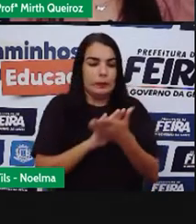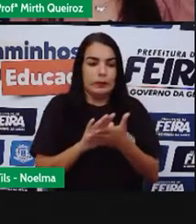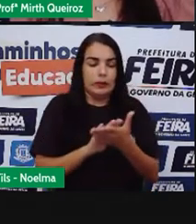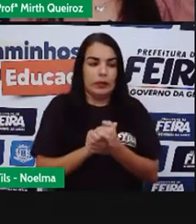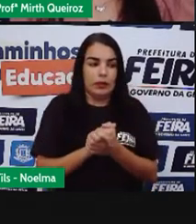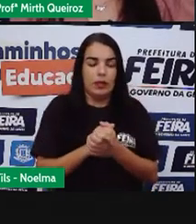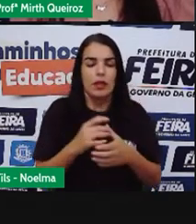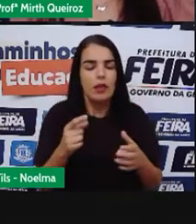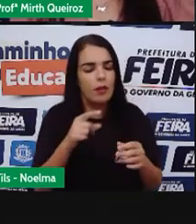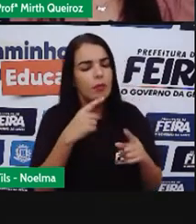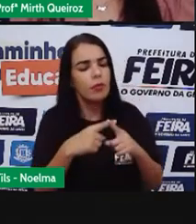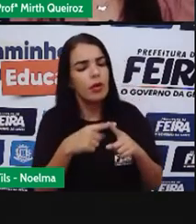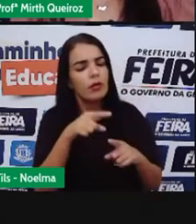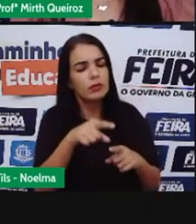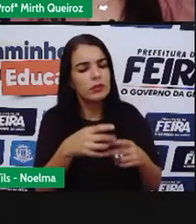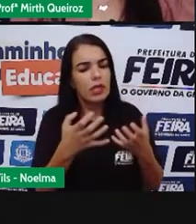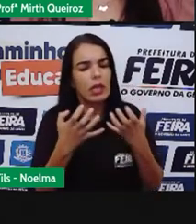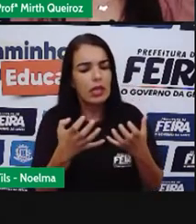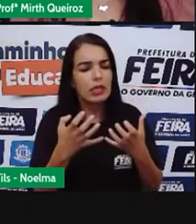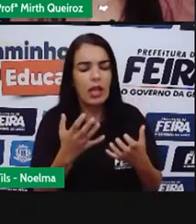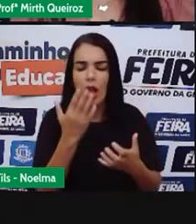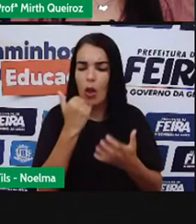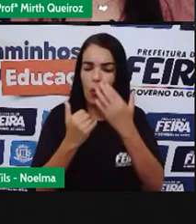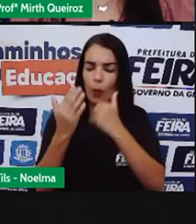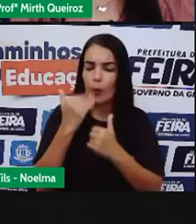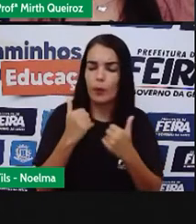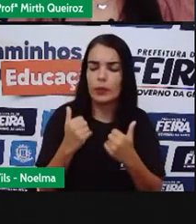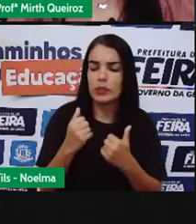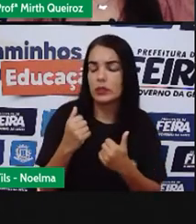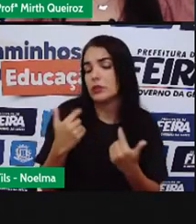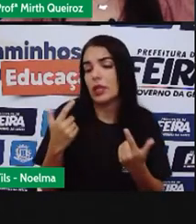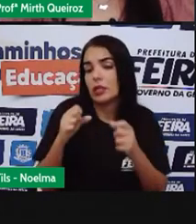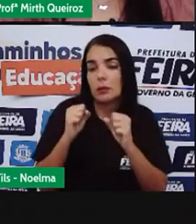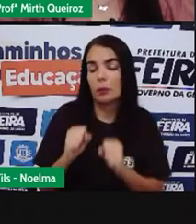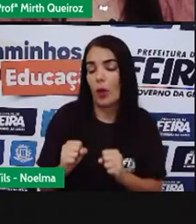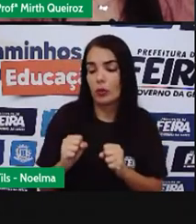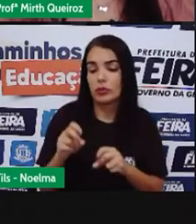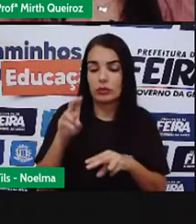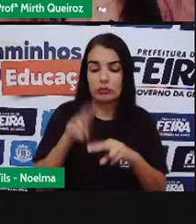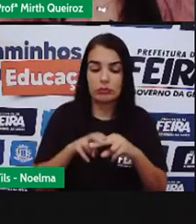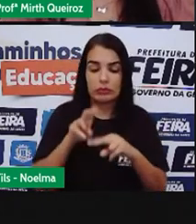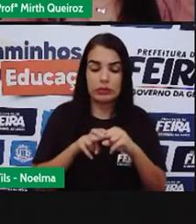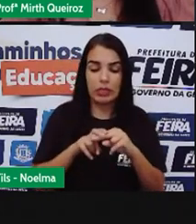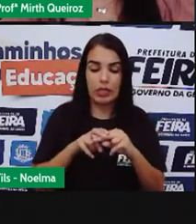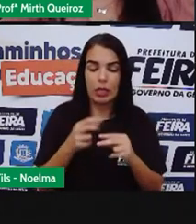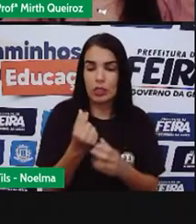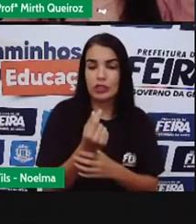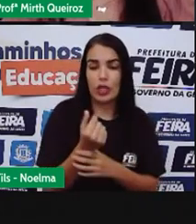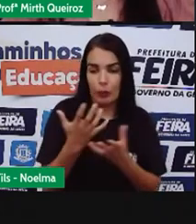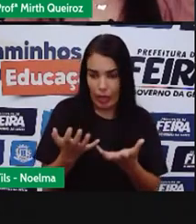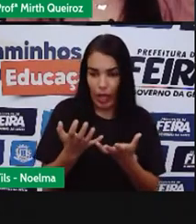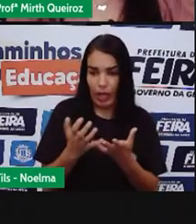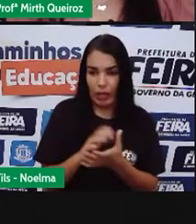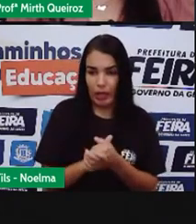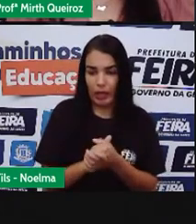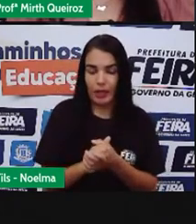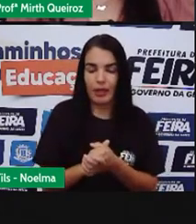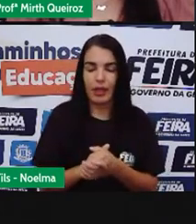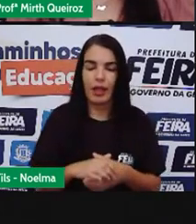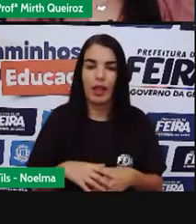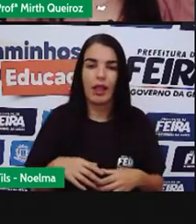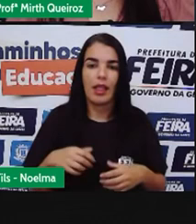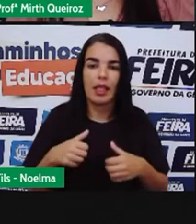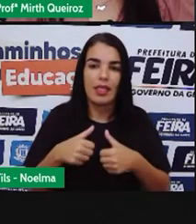Pergunta-se por que se pode receber a sua comida em dinheiro. Deixa